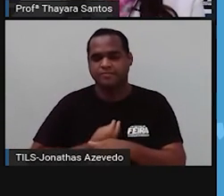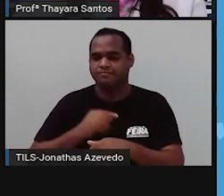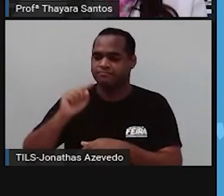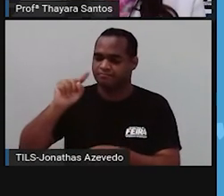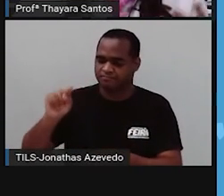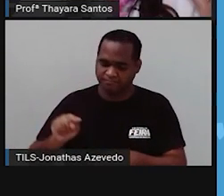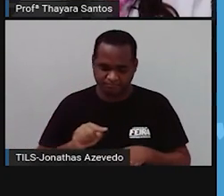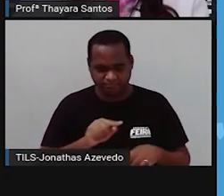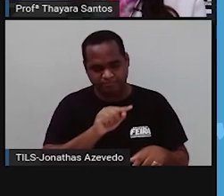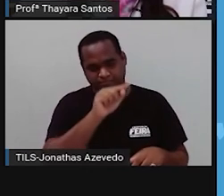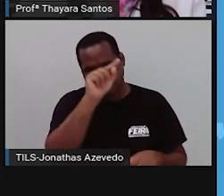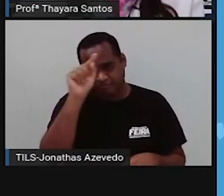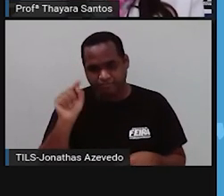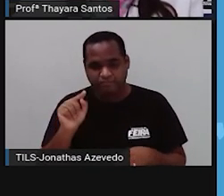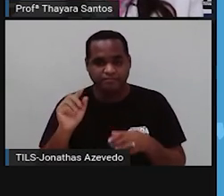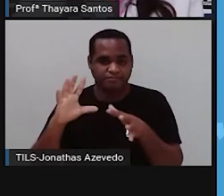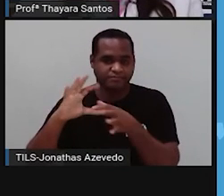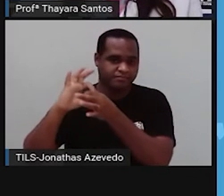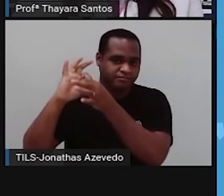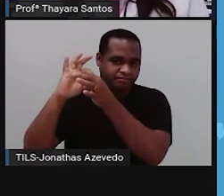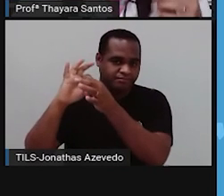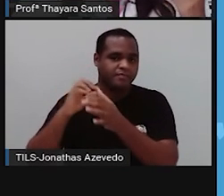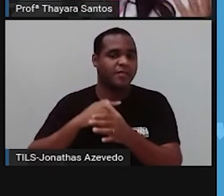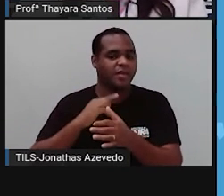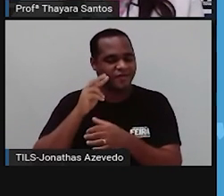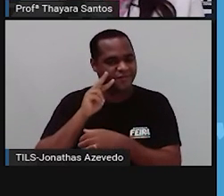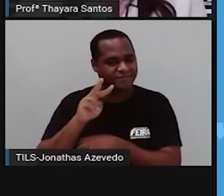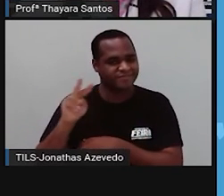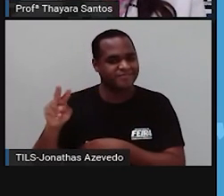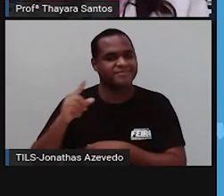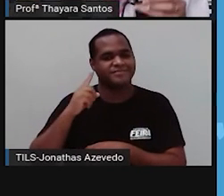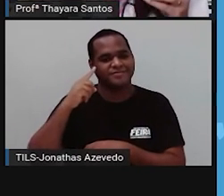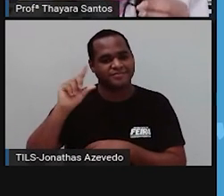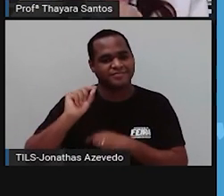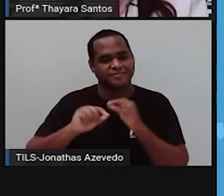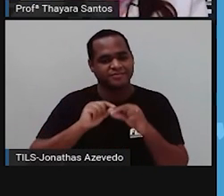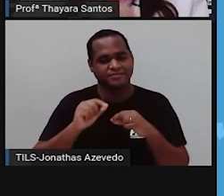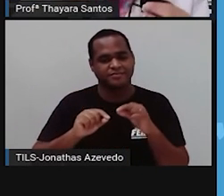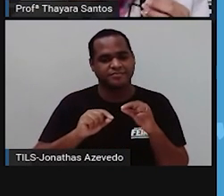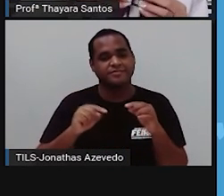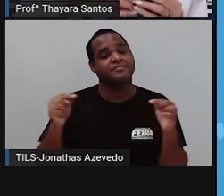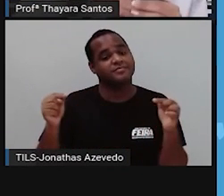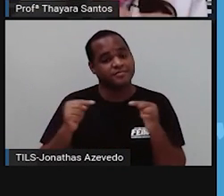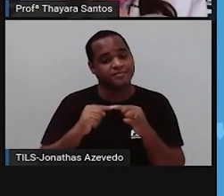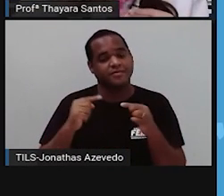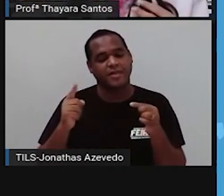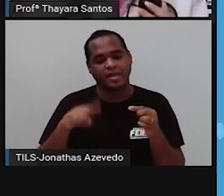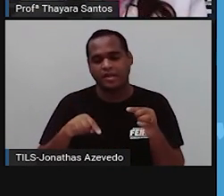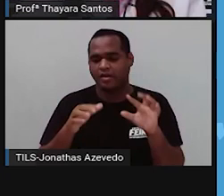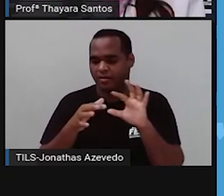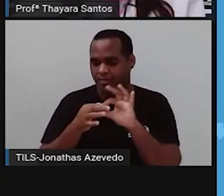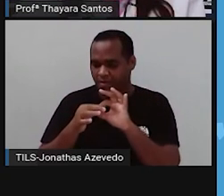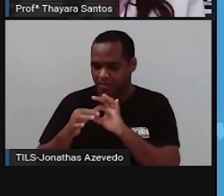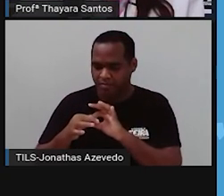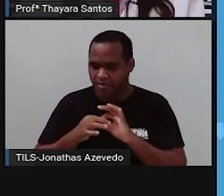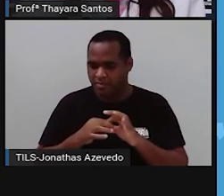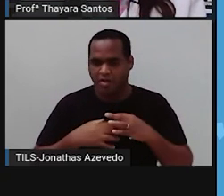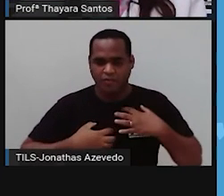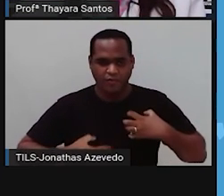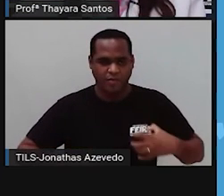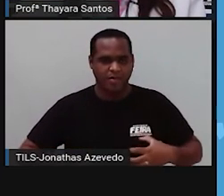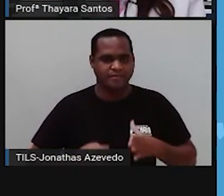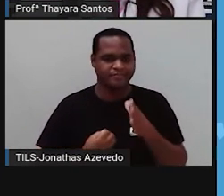revisou isso hoje. E a gente sabe que os tecidos vão se juntar e formar os órgãos.